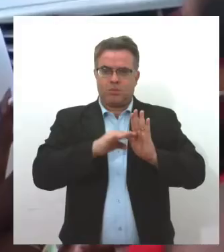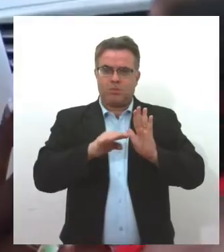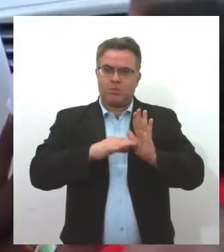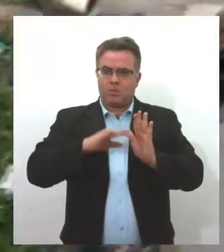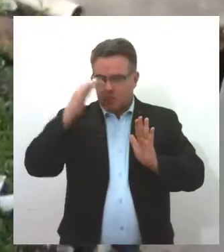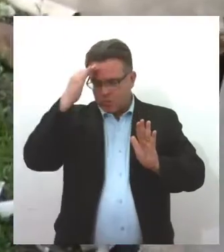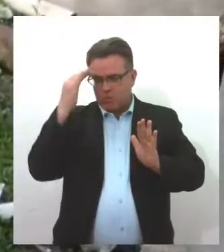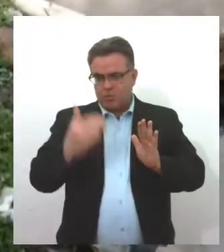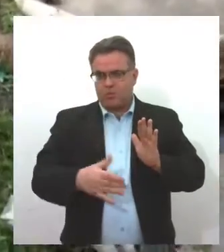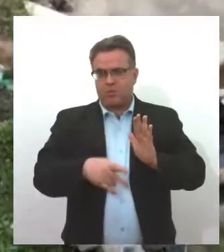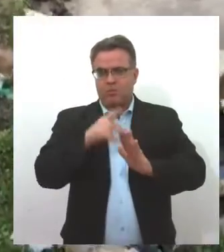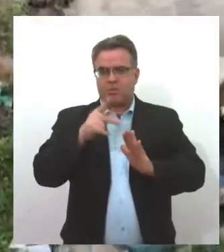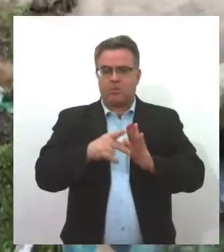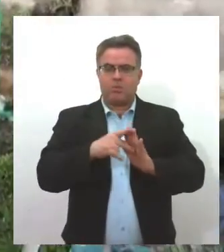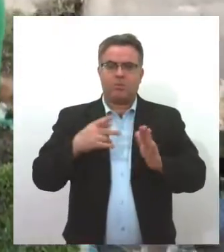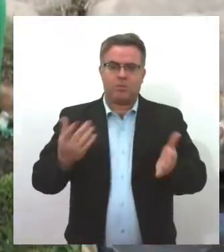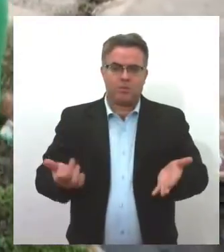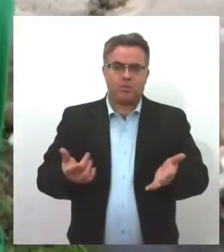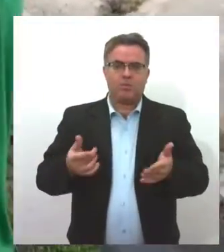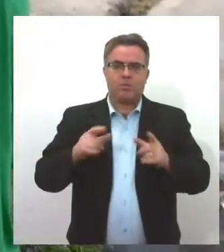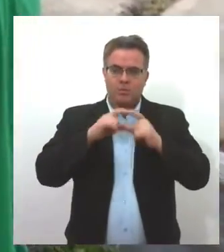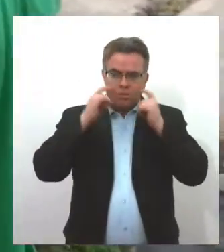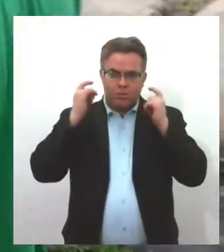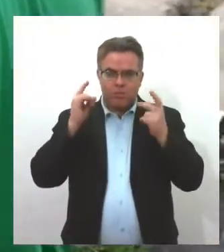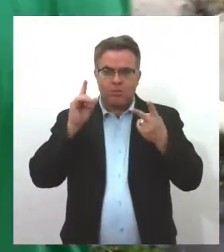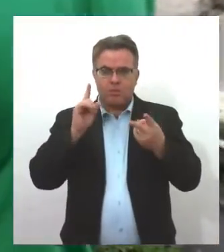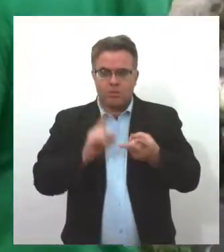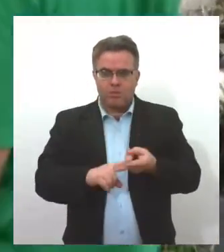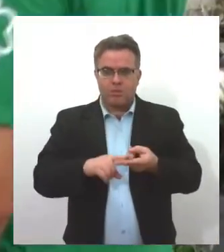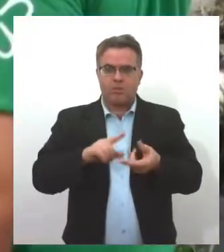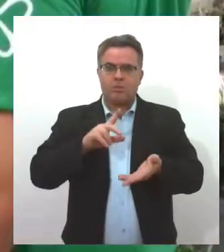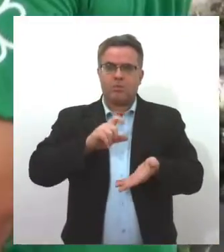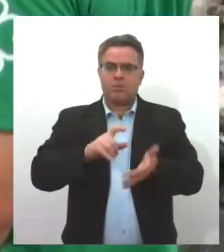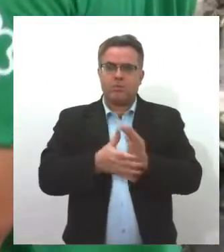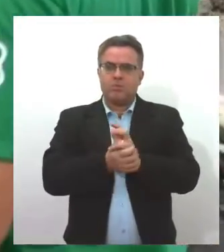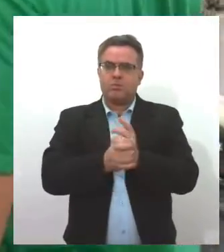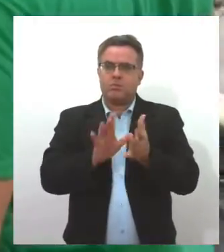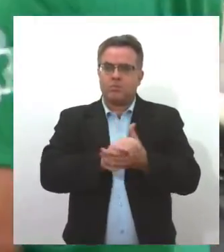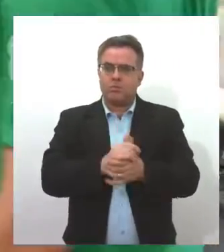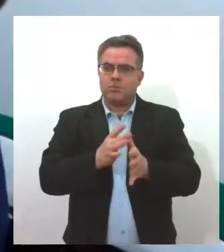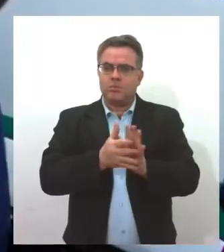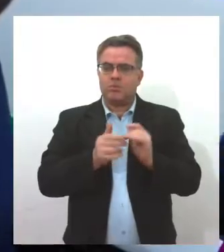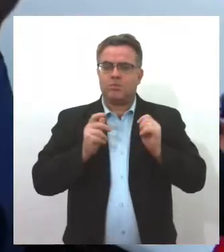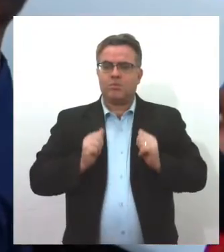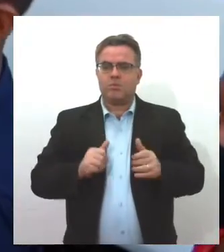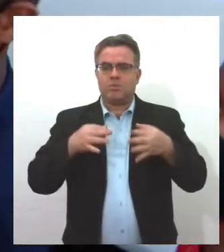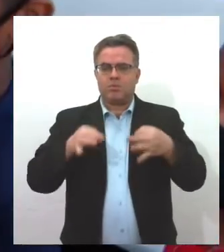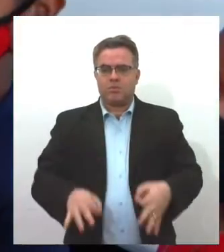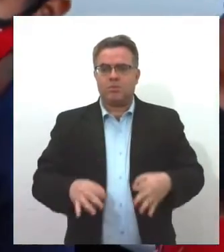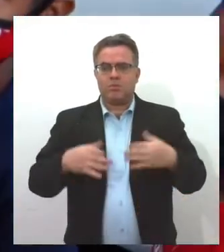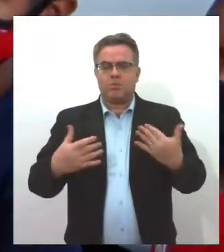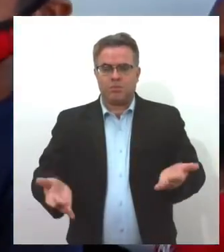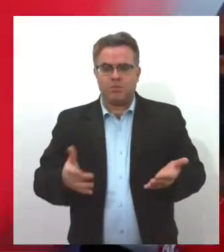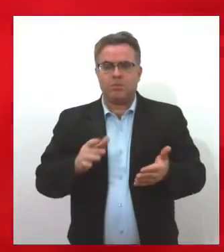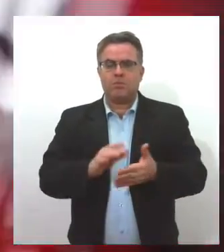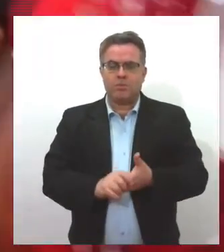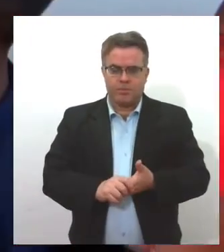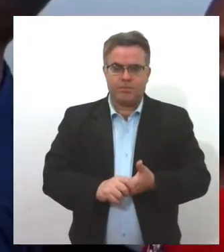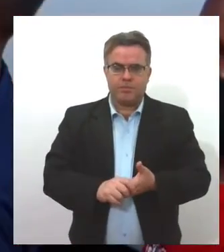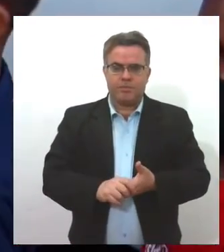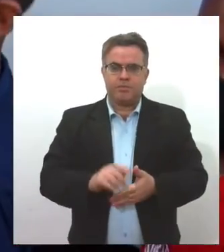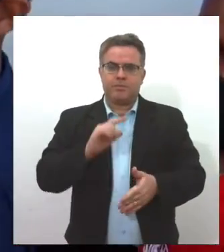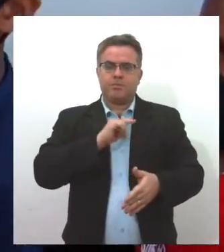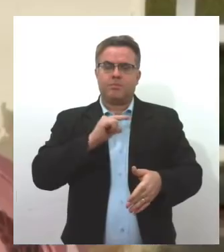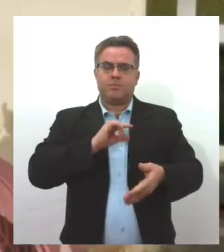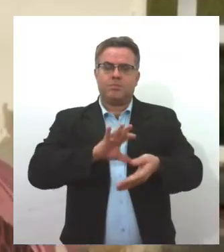segurança, usar máscara, higienizar as mãos com álcool e colocar a pulseira de